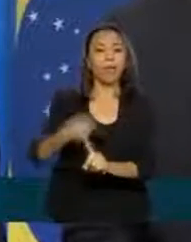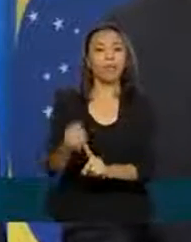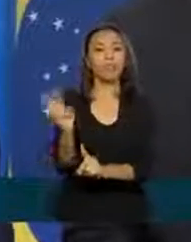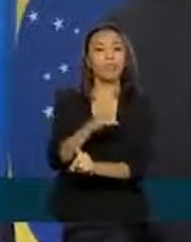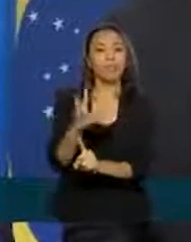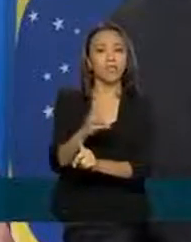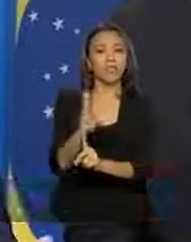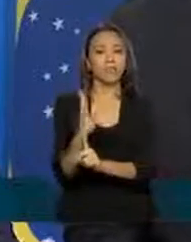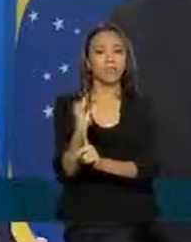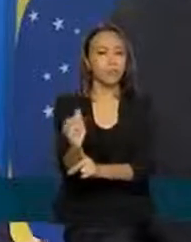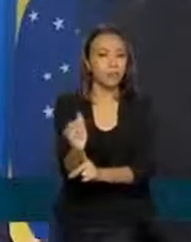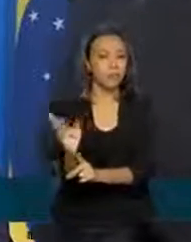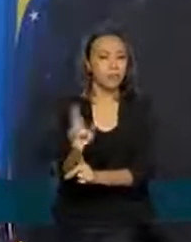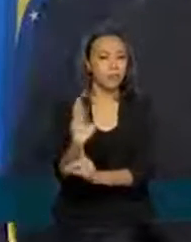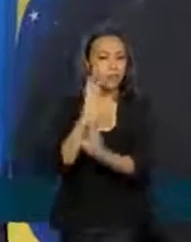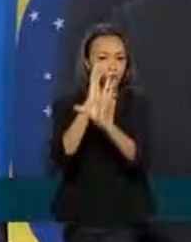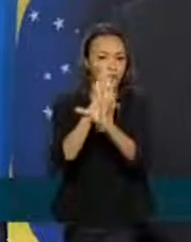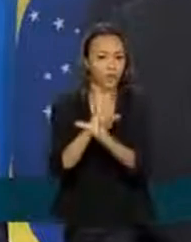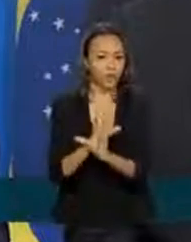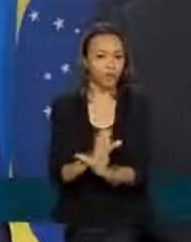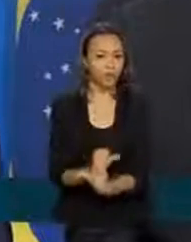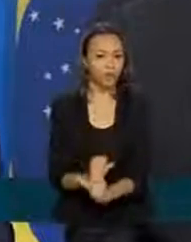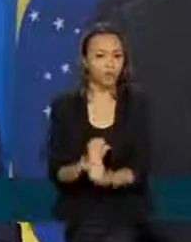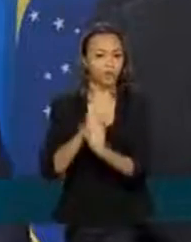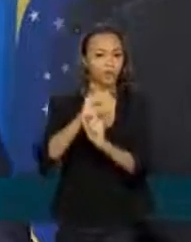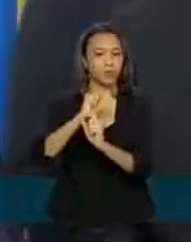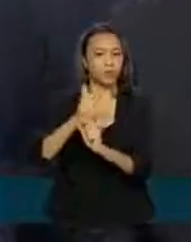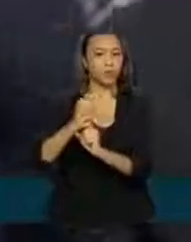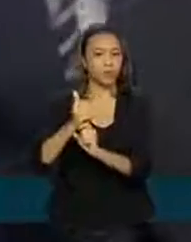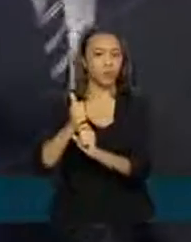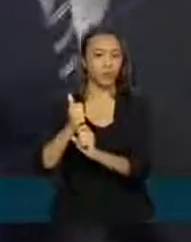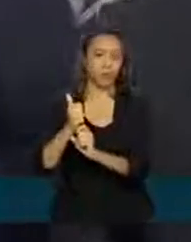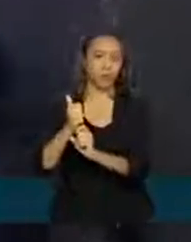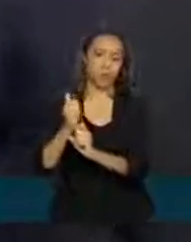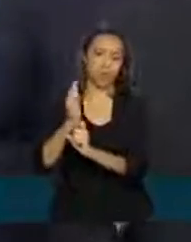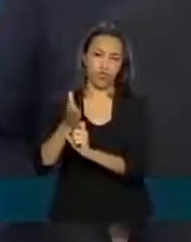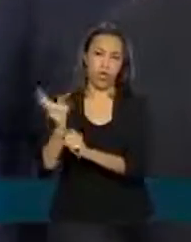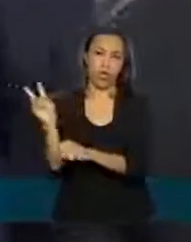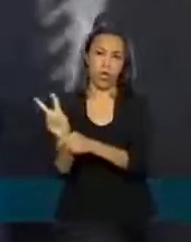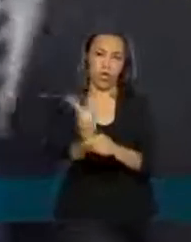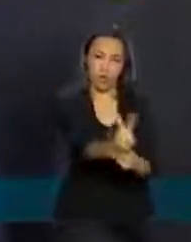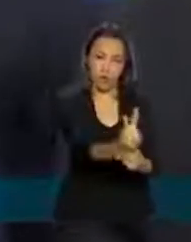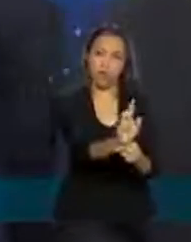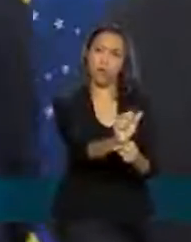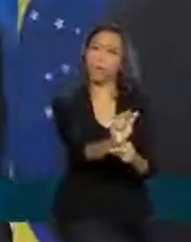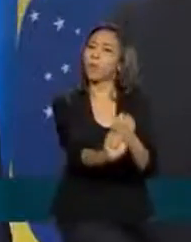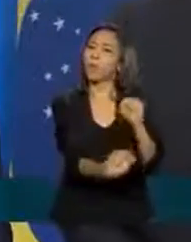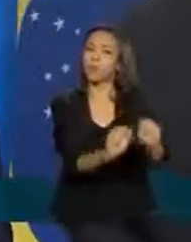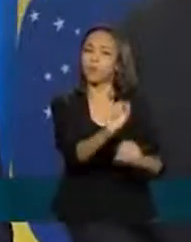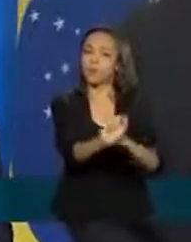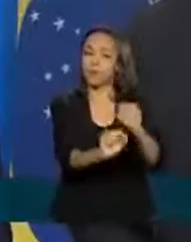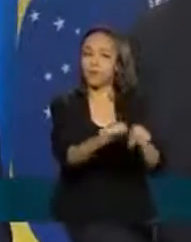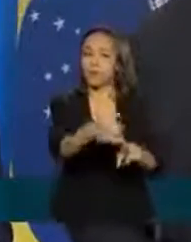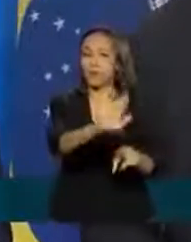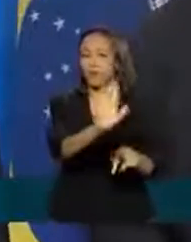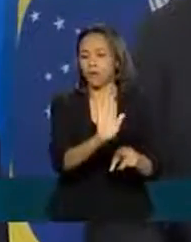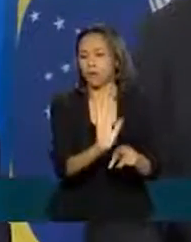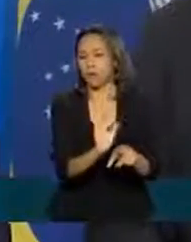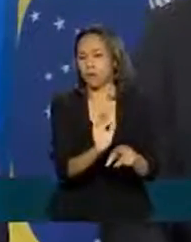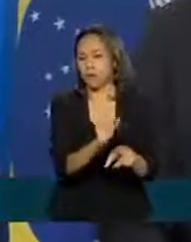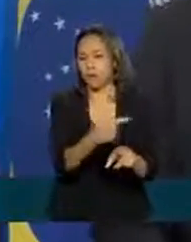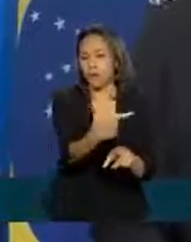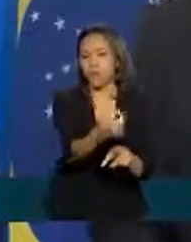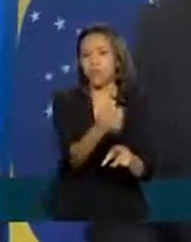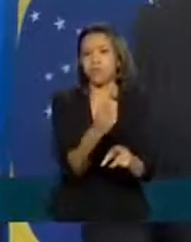e desse total de 111, nós já emprestamos mais de 20